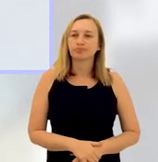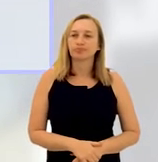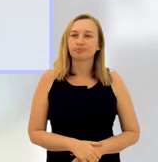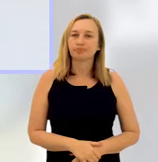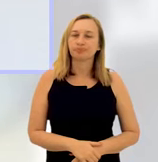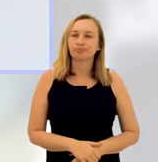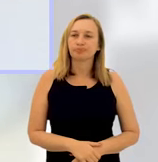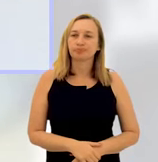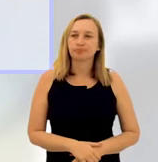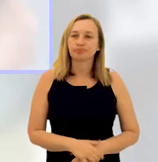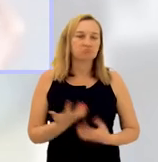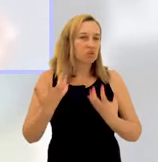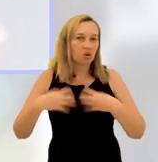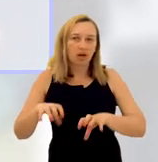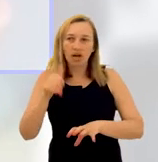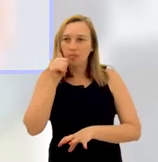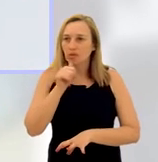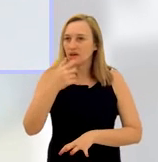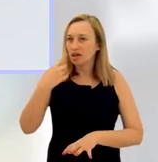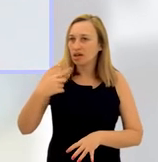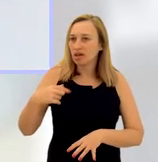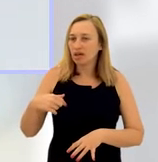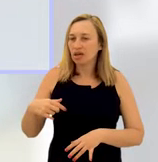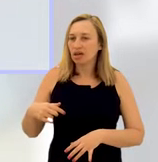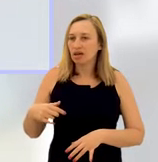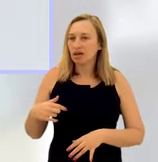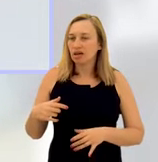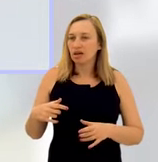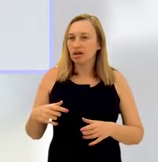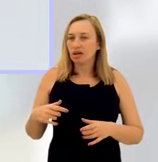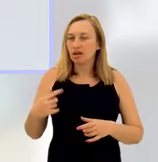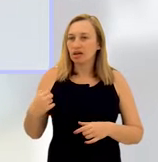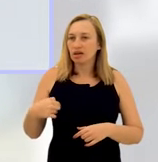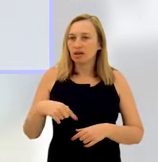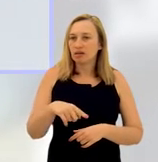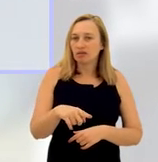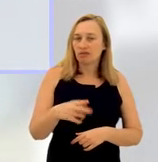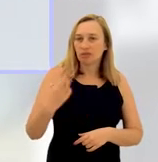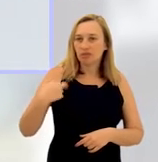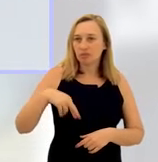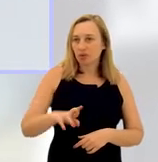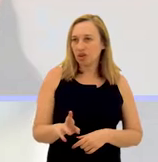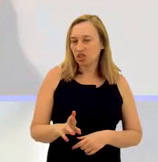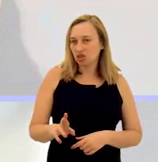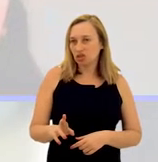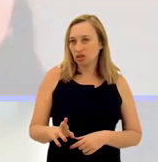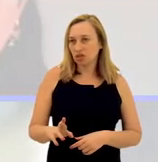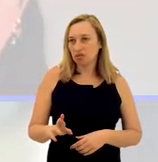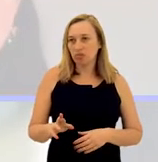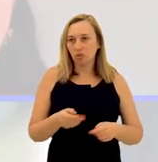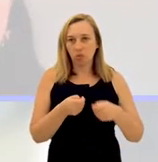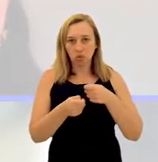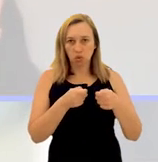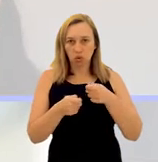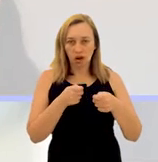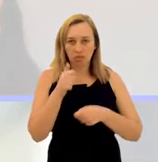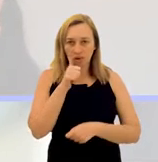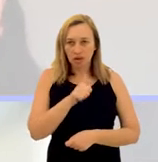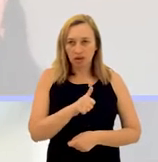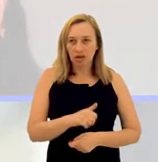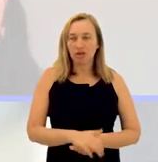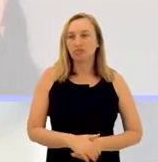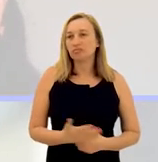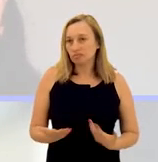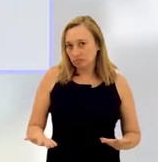não quer que a mulher frequente determinado tipo de religião, é uma forma de controle,